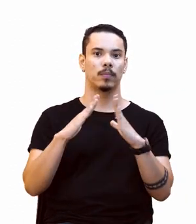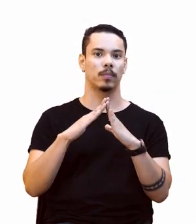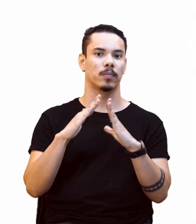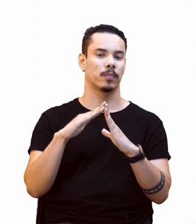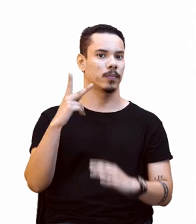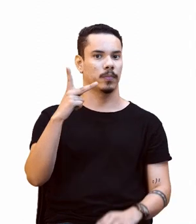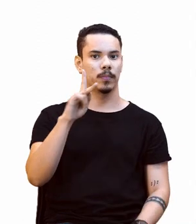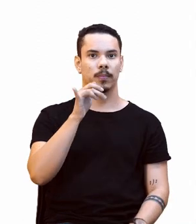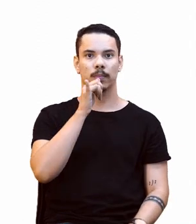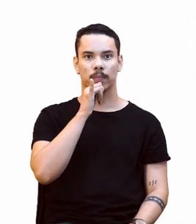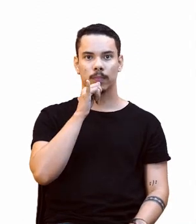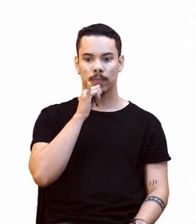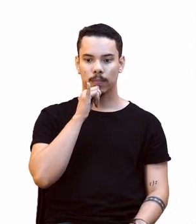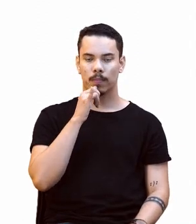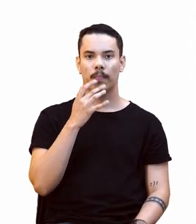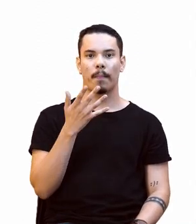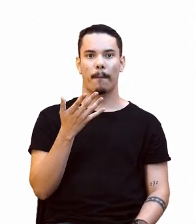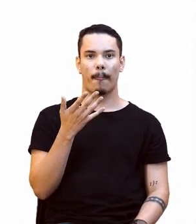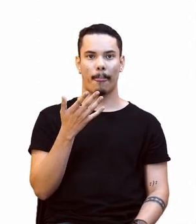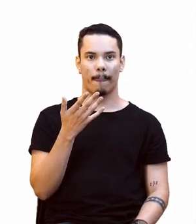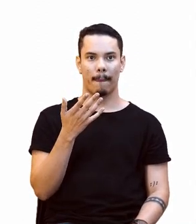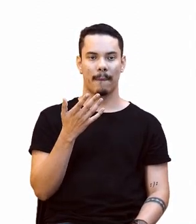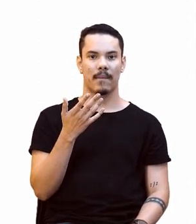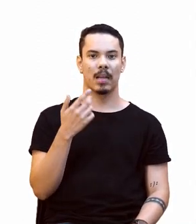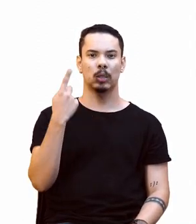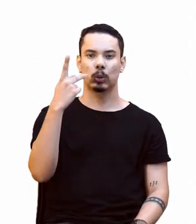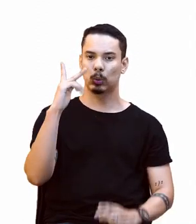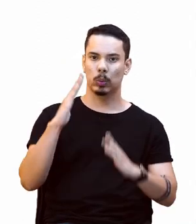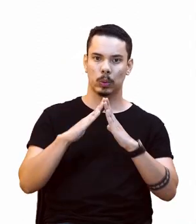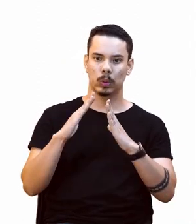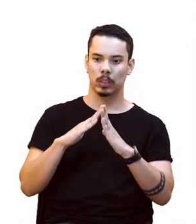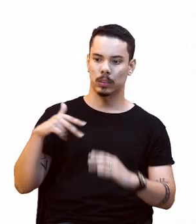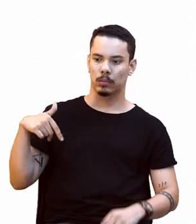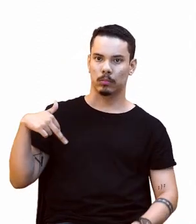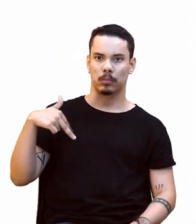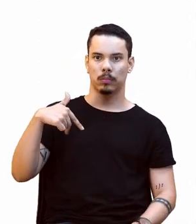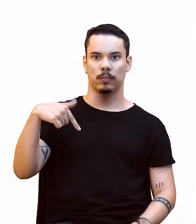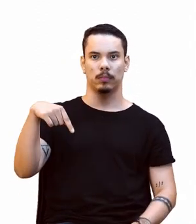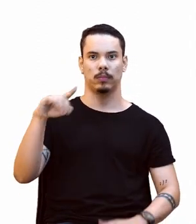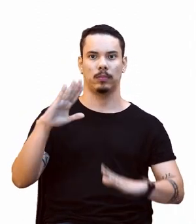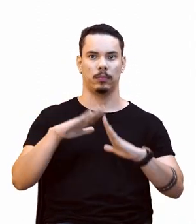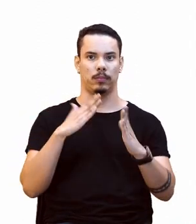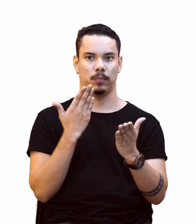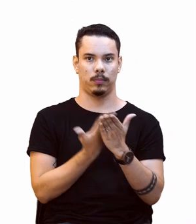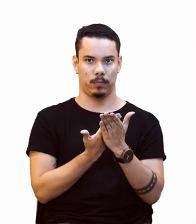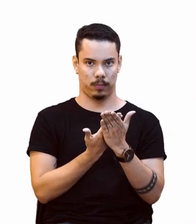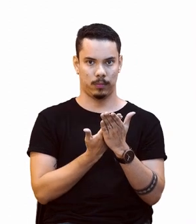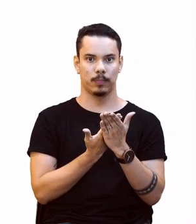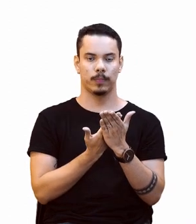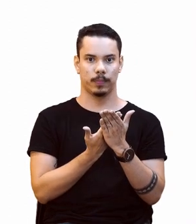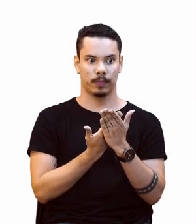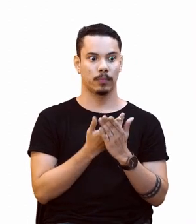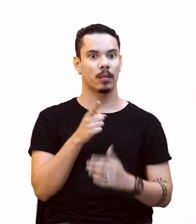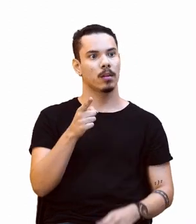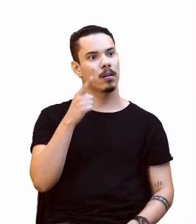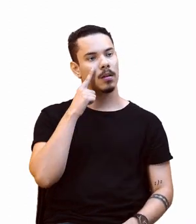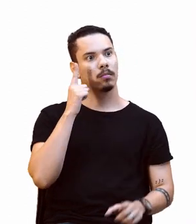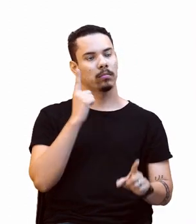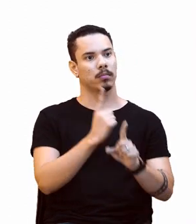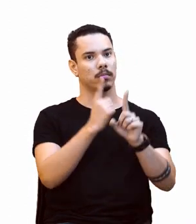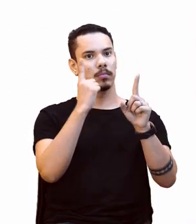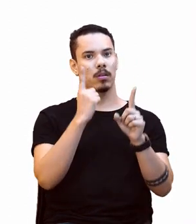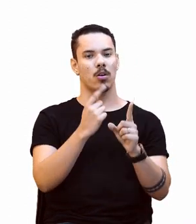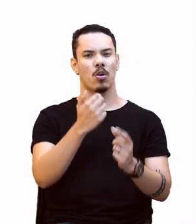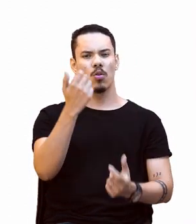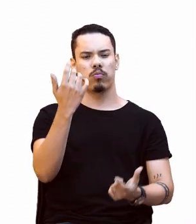Está lá, percorrendo, né? O caminho de sua casa para a escola. Aí você verifica um foco de